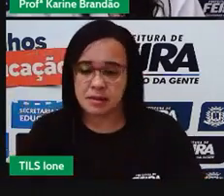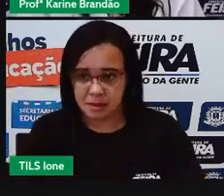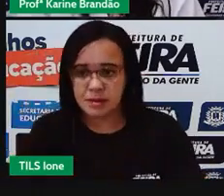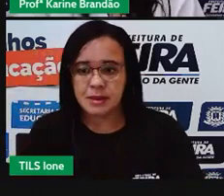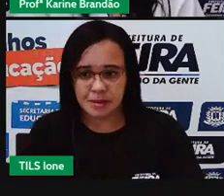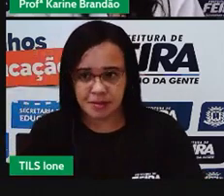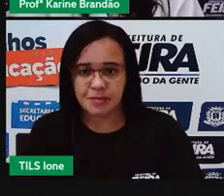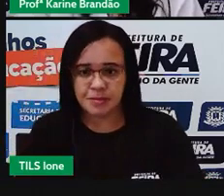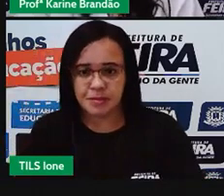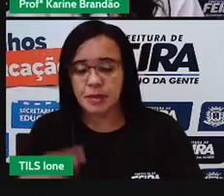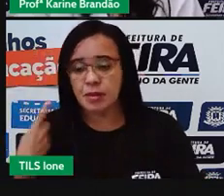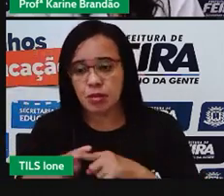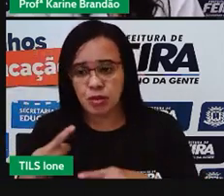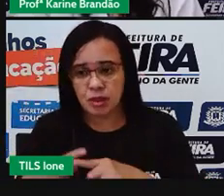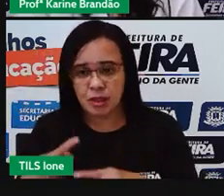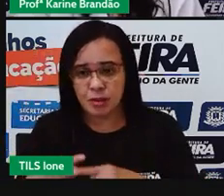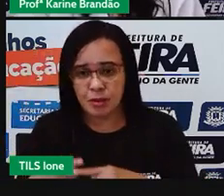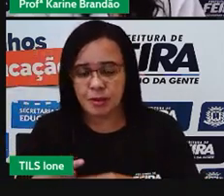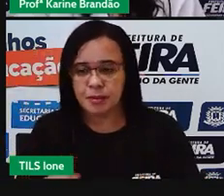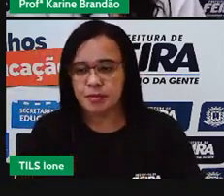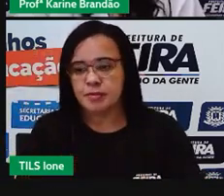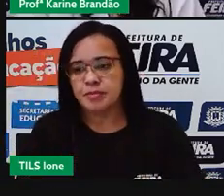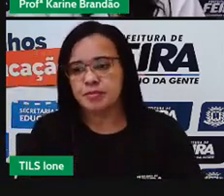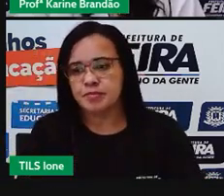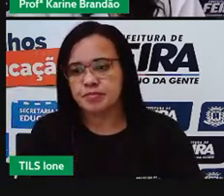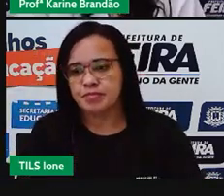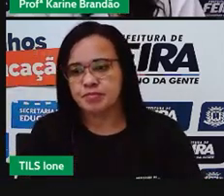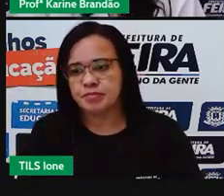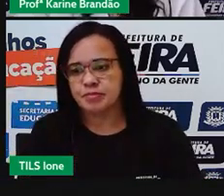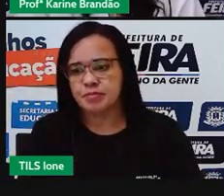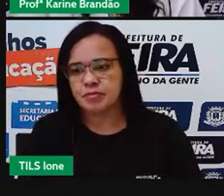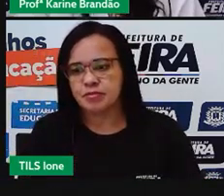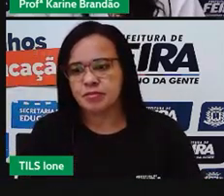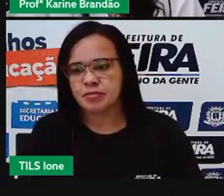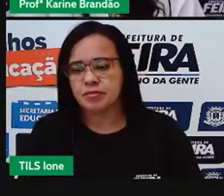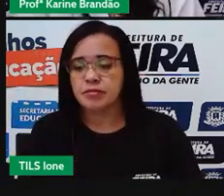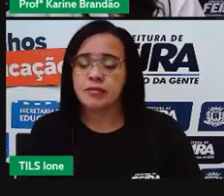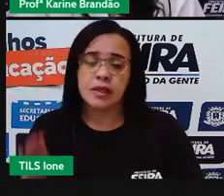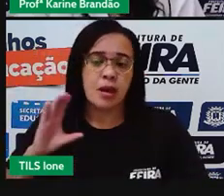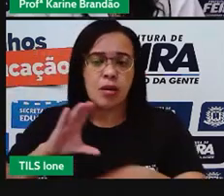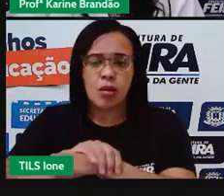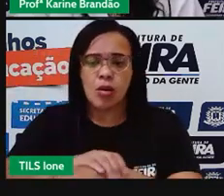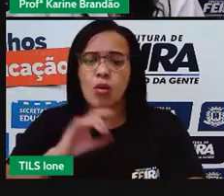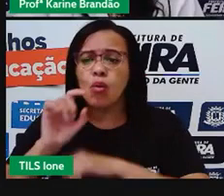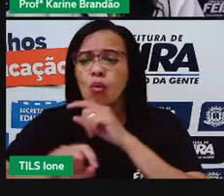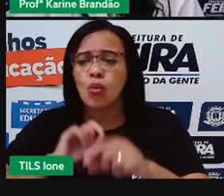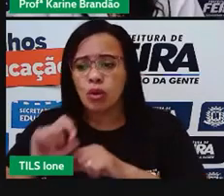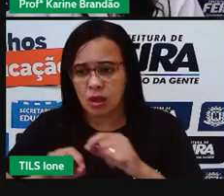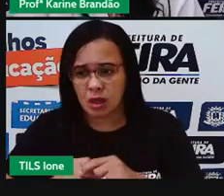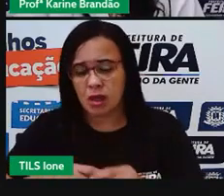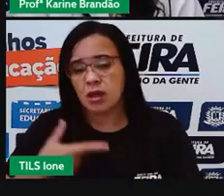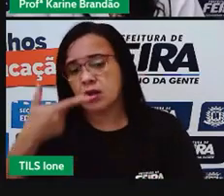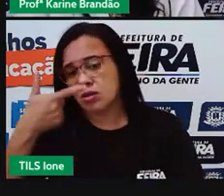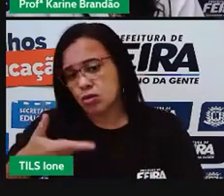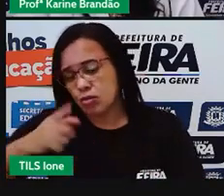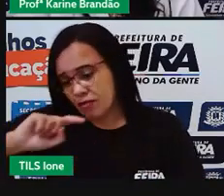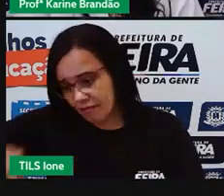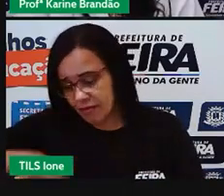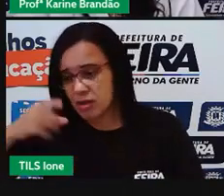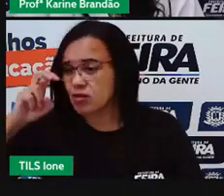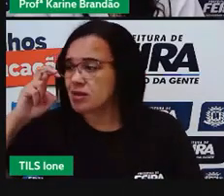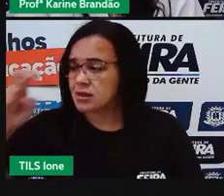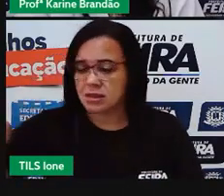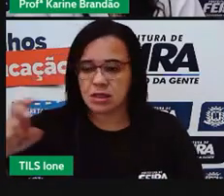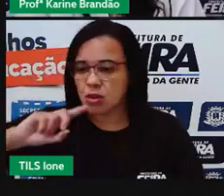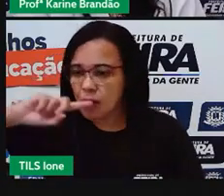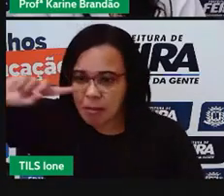nossas fronteiras. E Portugal? Portugal gasta 2,50 milhões de litros.